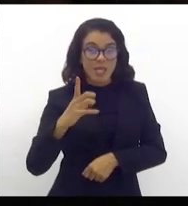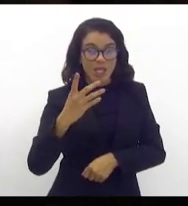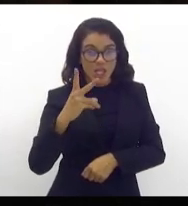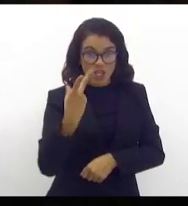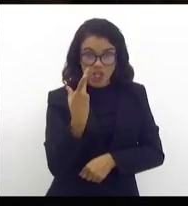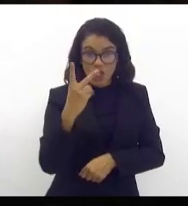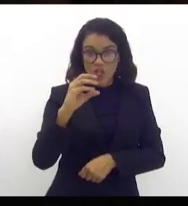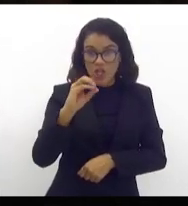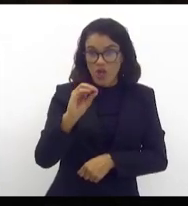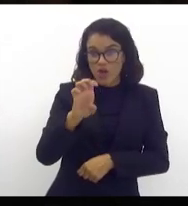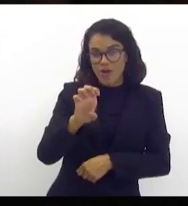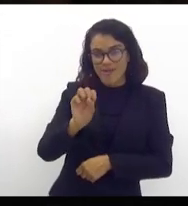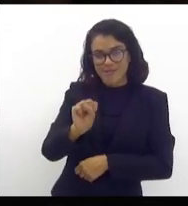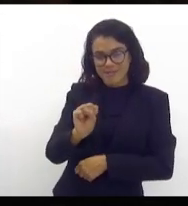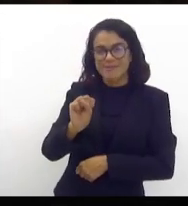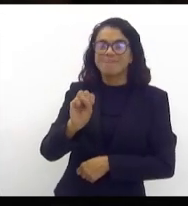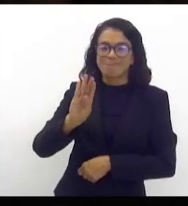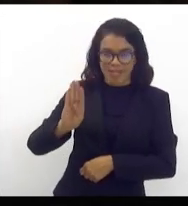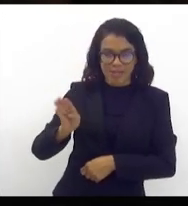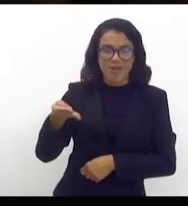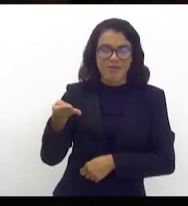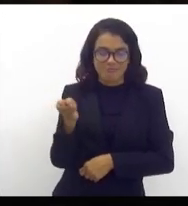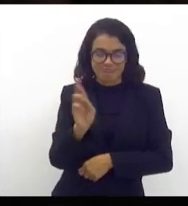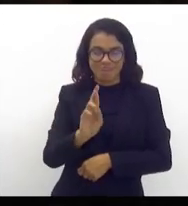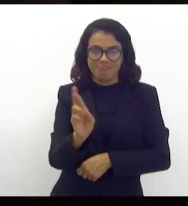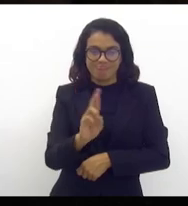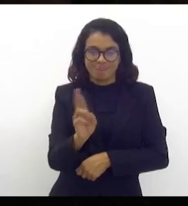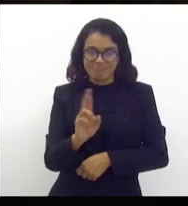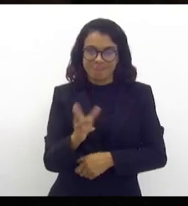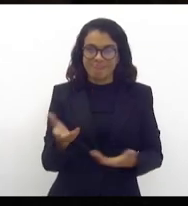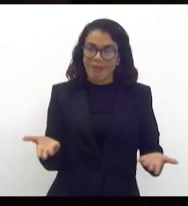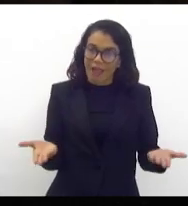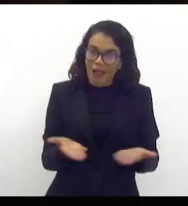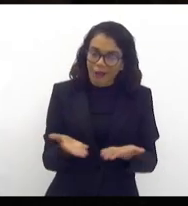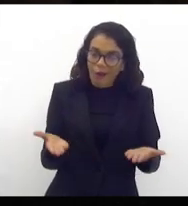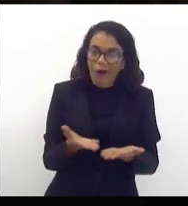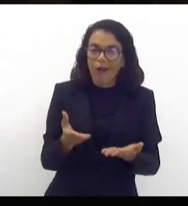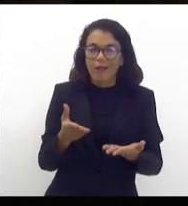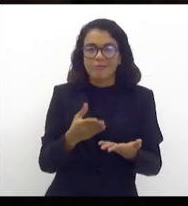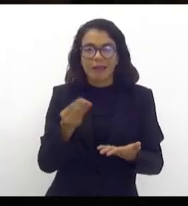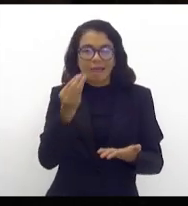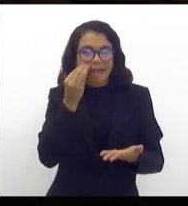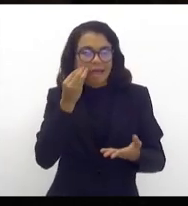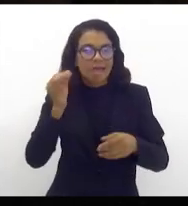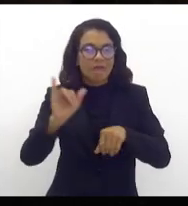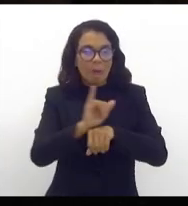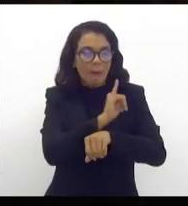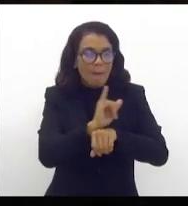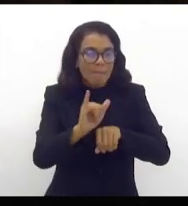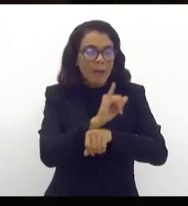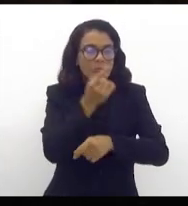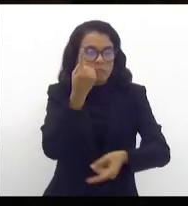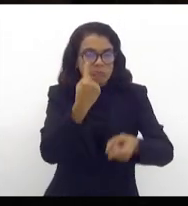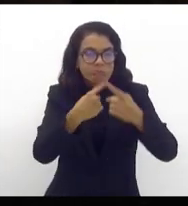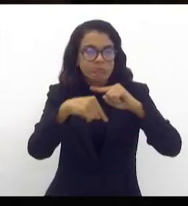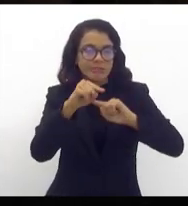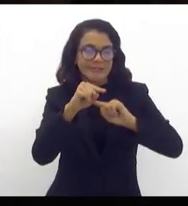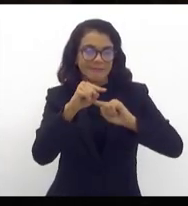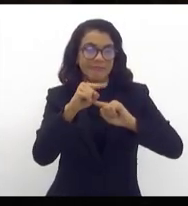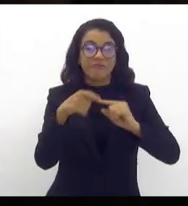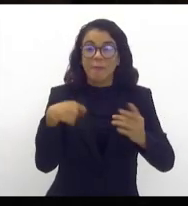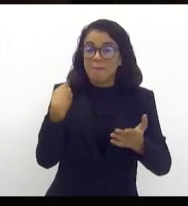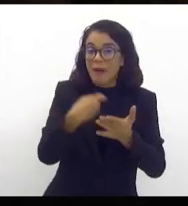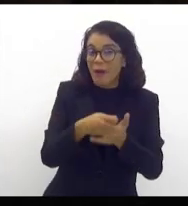este ano, consoante o regime de recuperação fiscal, nós vamos pagar 11